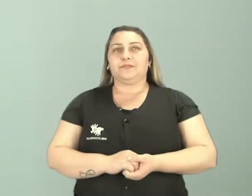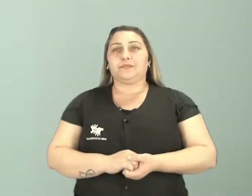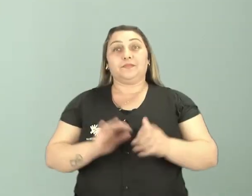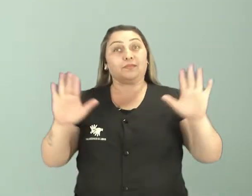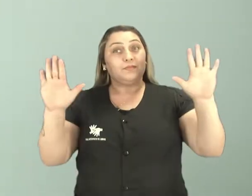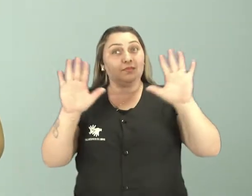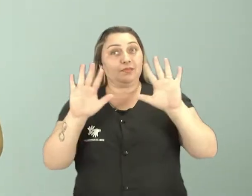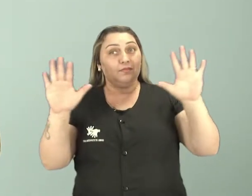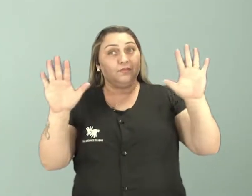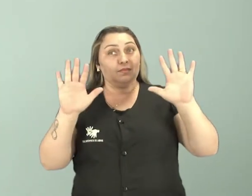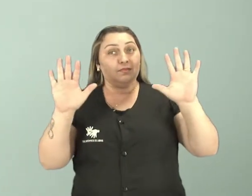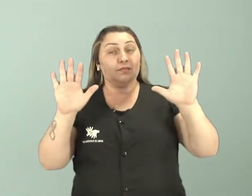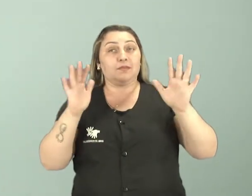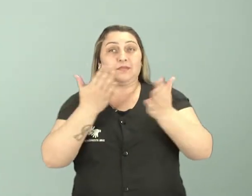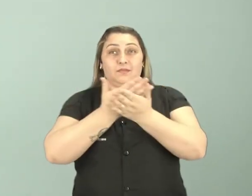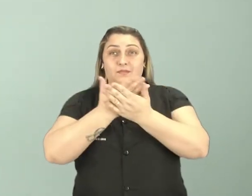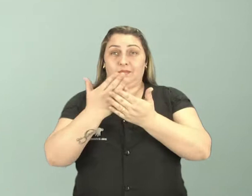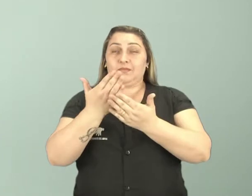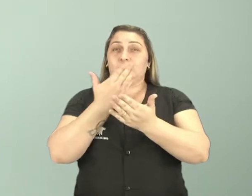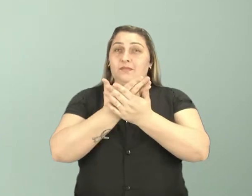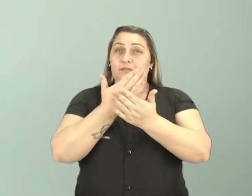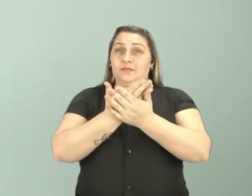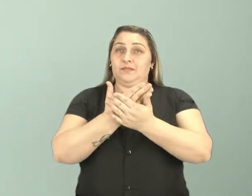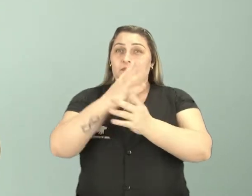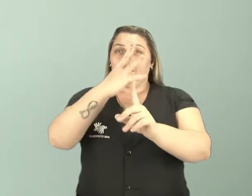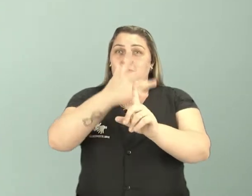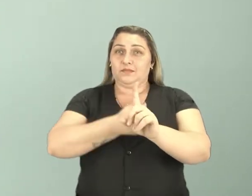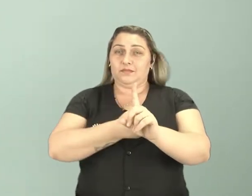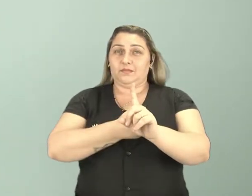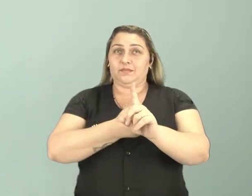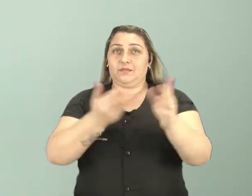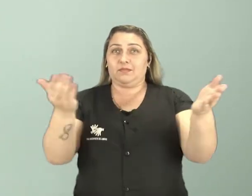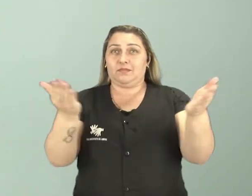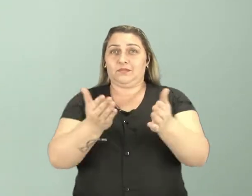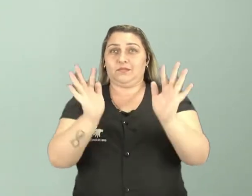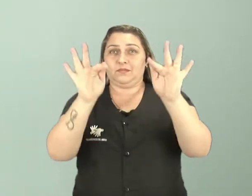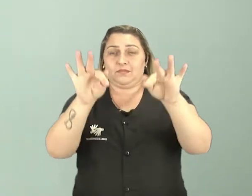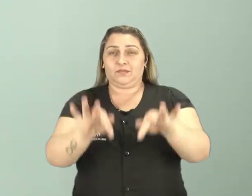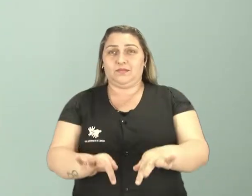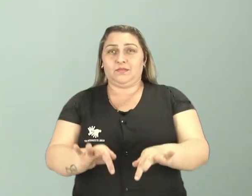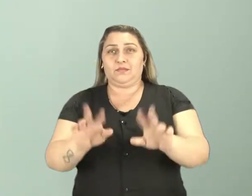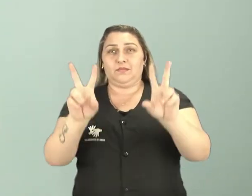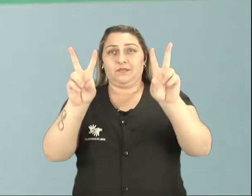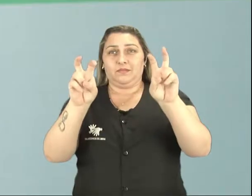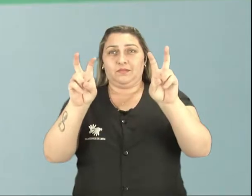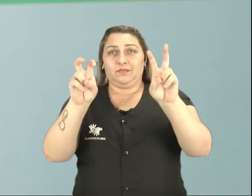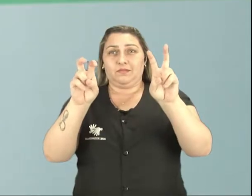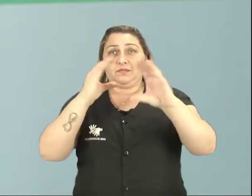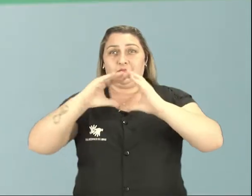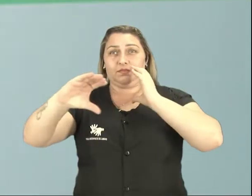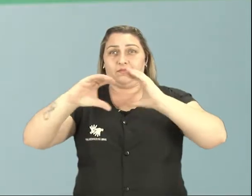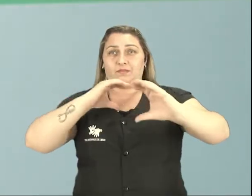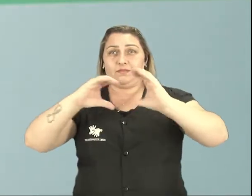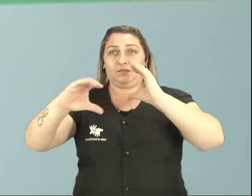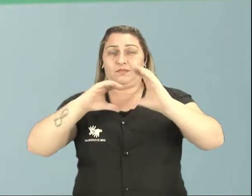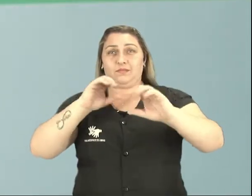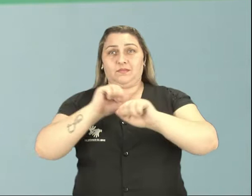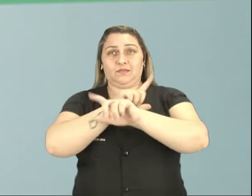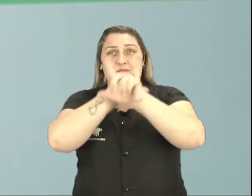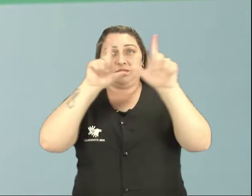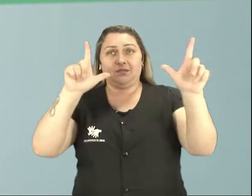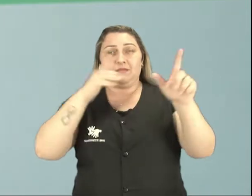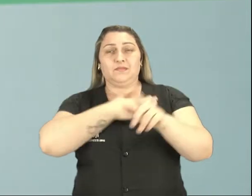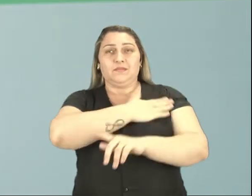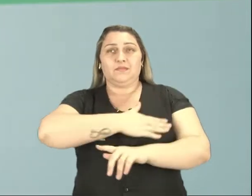Olá, nós vamos iniciar mais uma aula de arte e hoje nós vamos finalizar a temática sobre música. É claro que eu